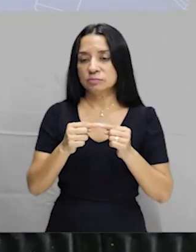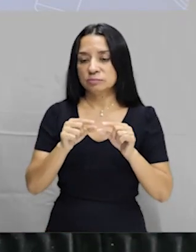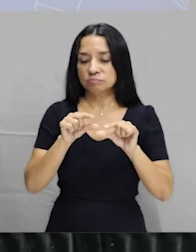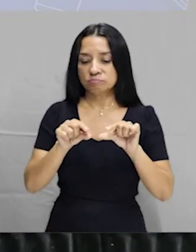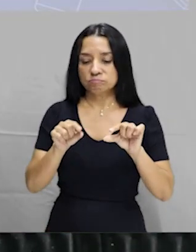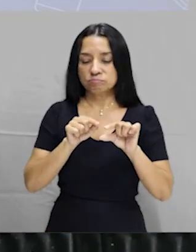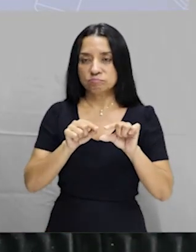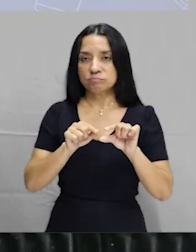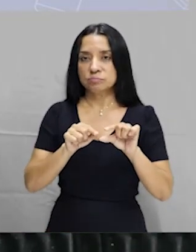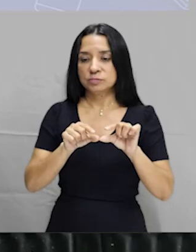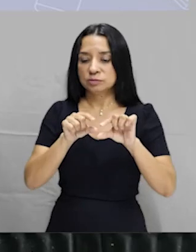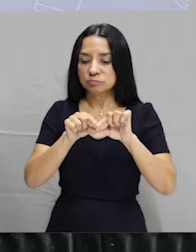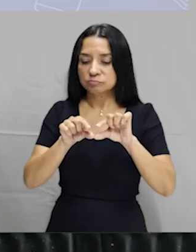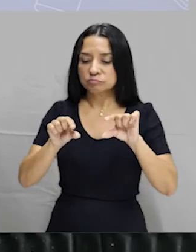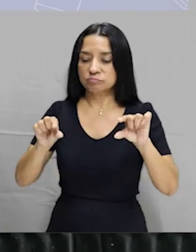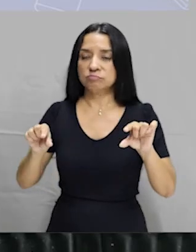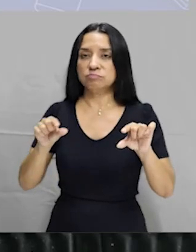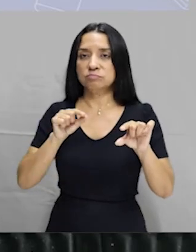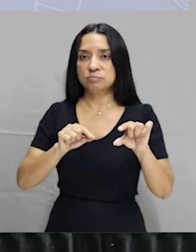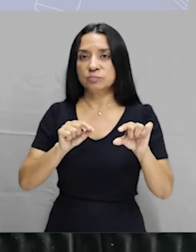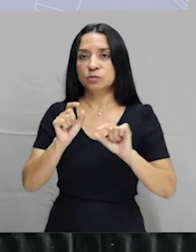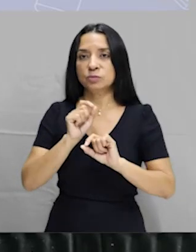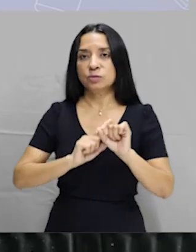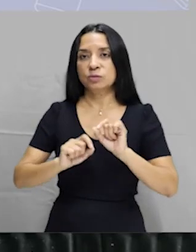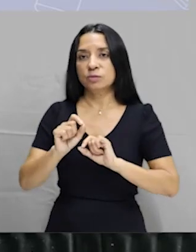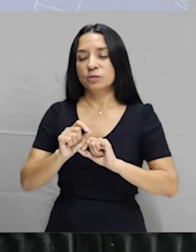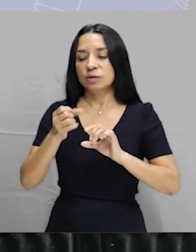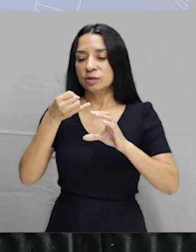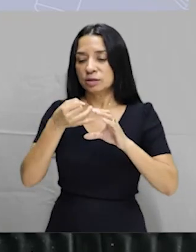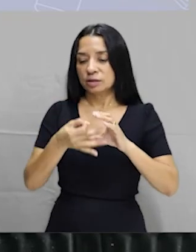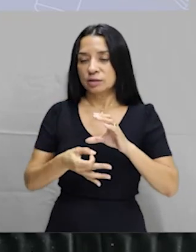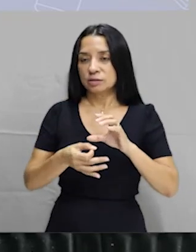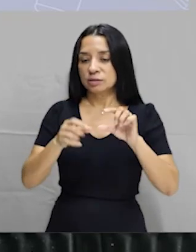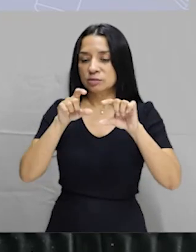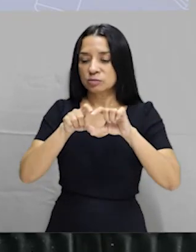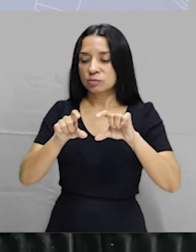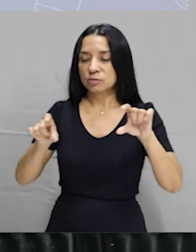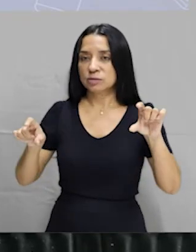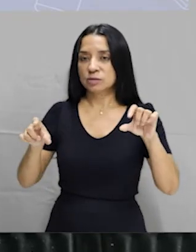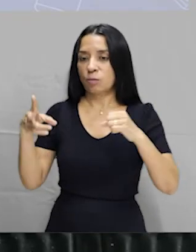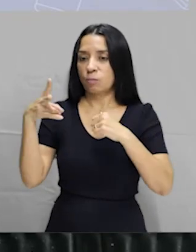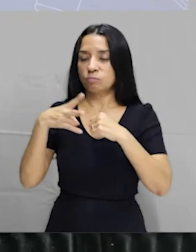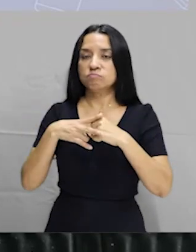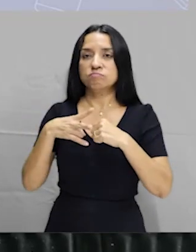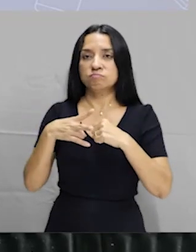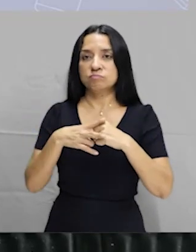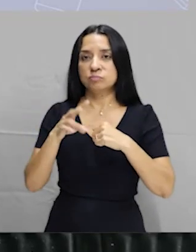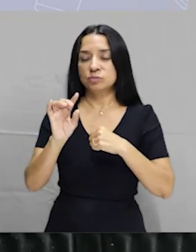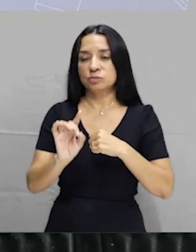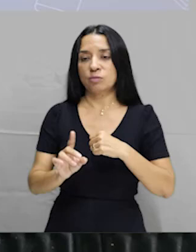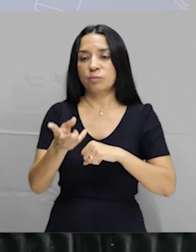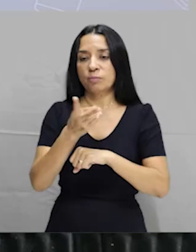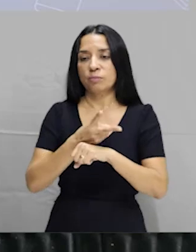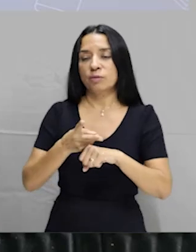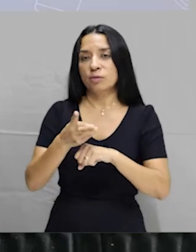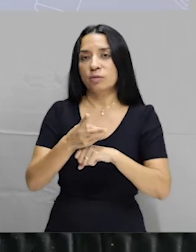construção de frase. O que que me caracteriza uma oração? O meu verbo. Então, eu vou procurar o meu substantivo, que é